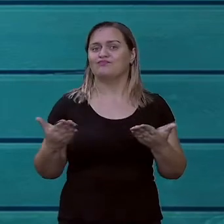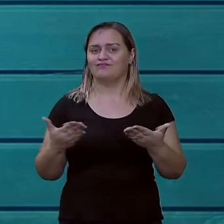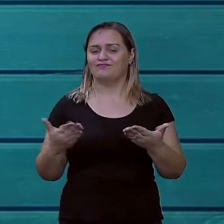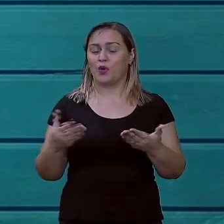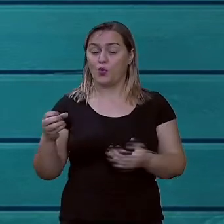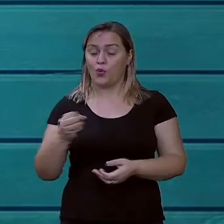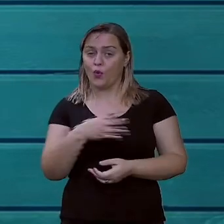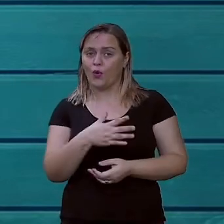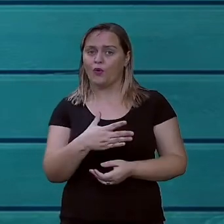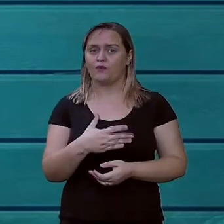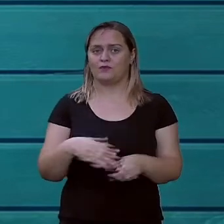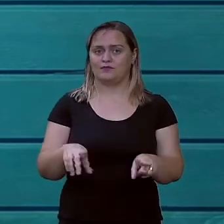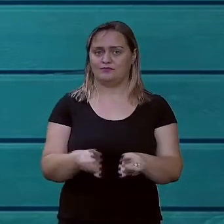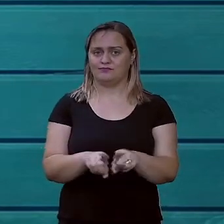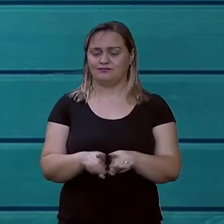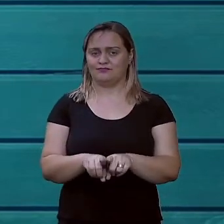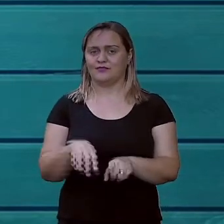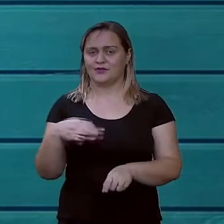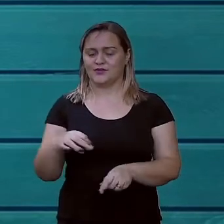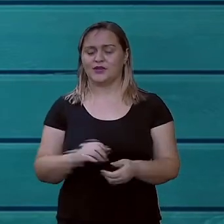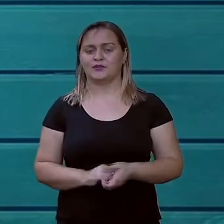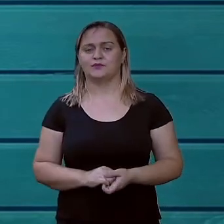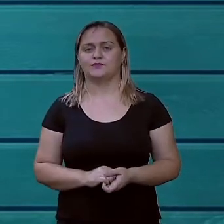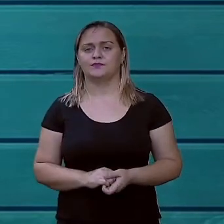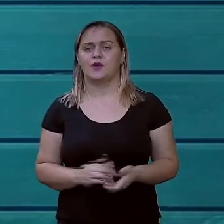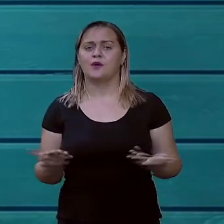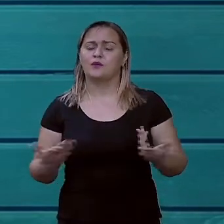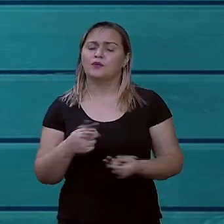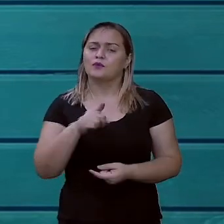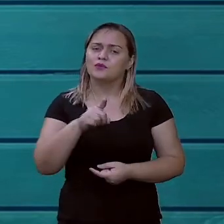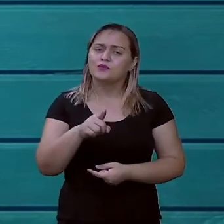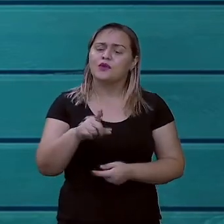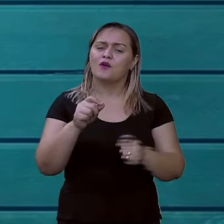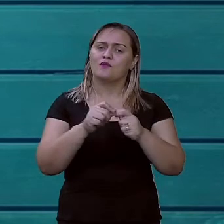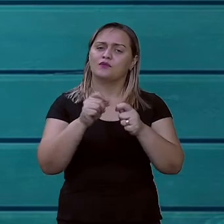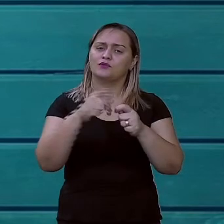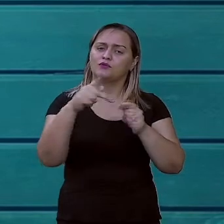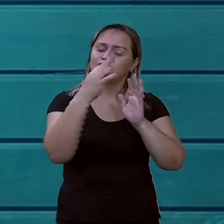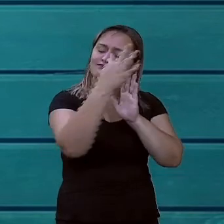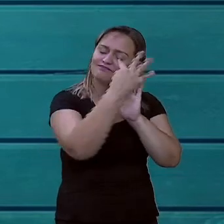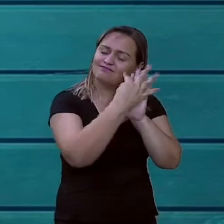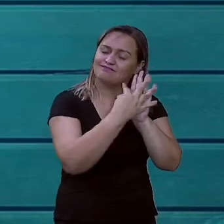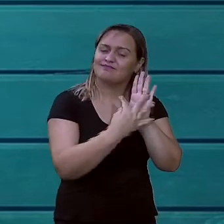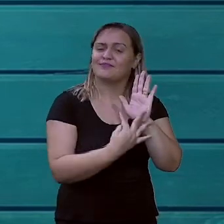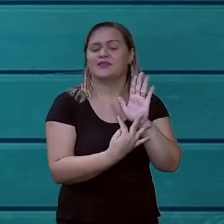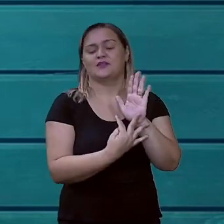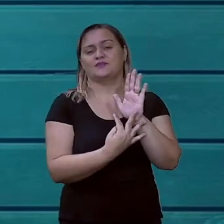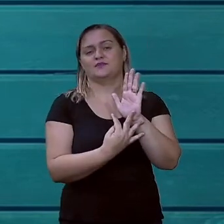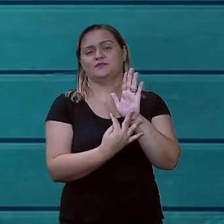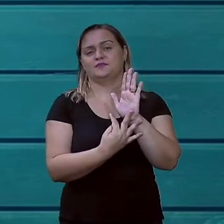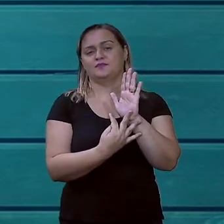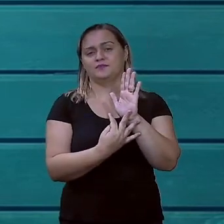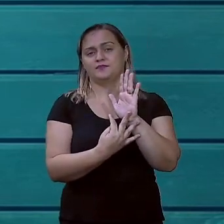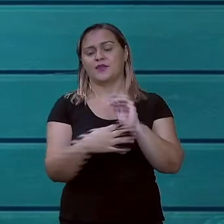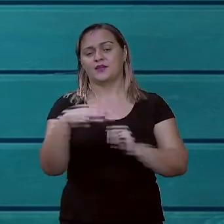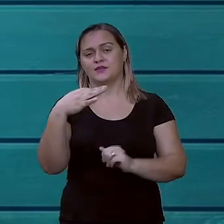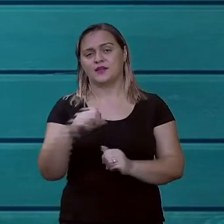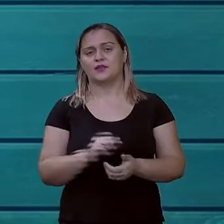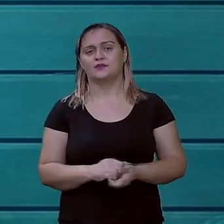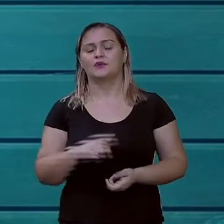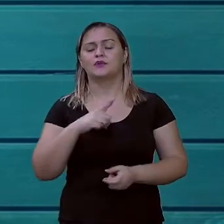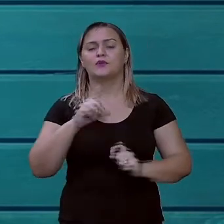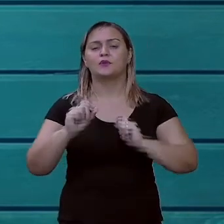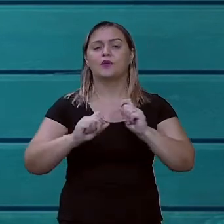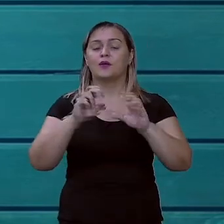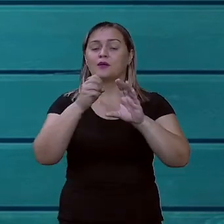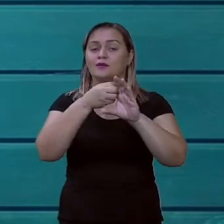produzir o seu texto. Claro que de acordo com a estrutura do texto, do artigo de opinião, né? Introdução,